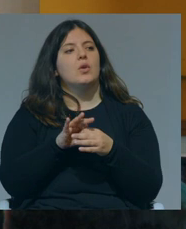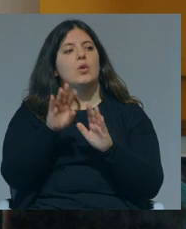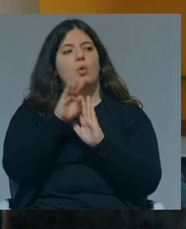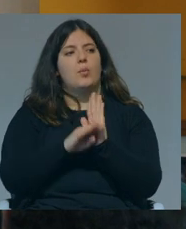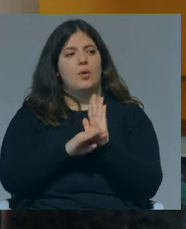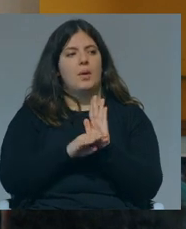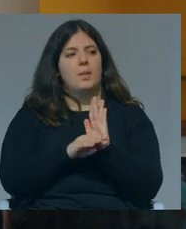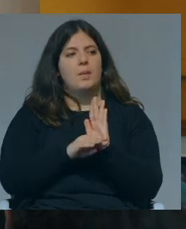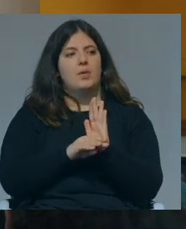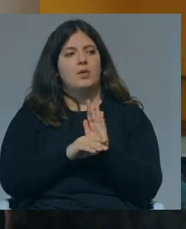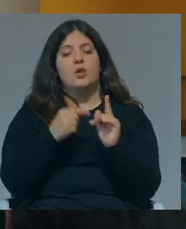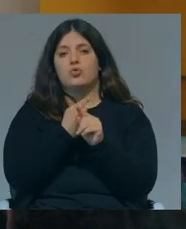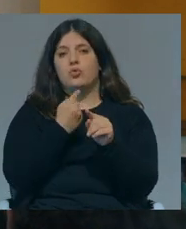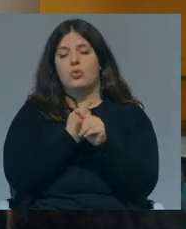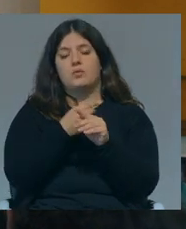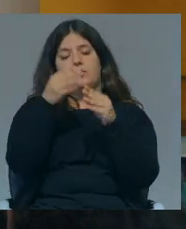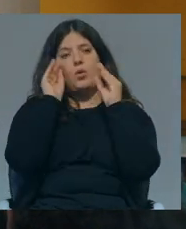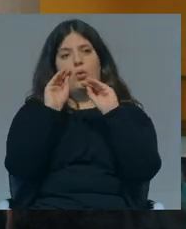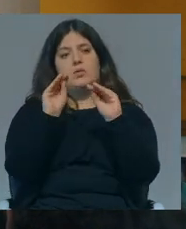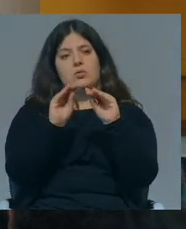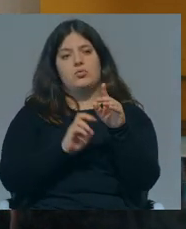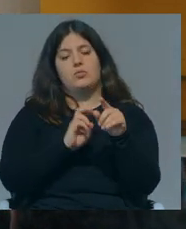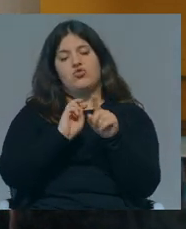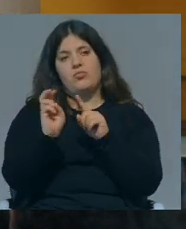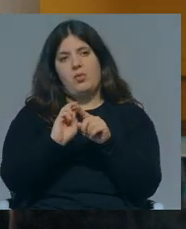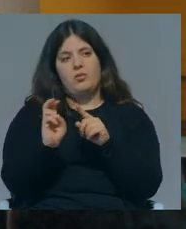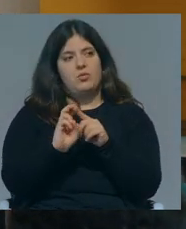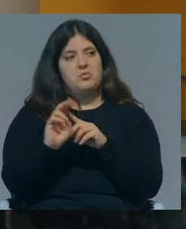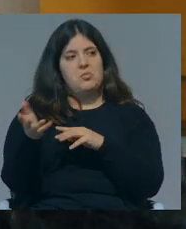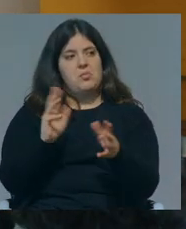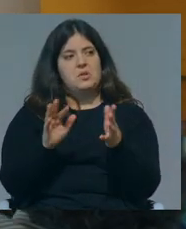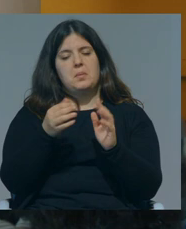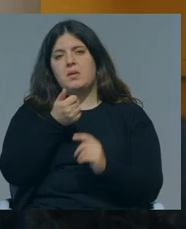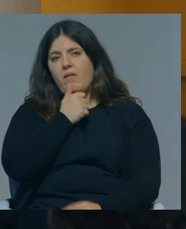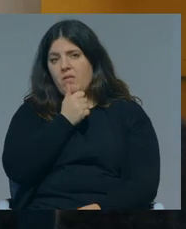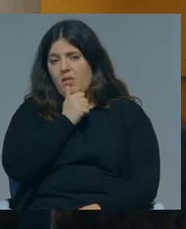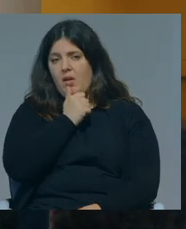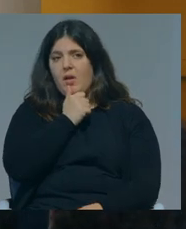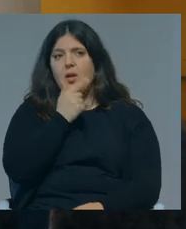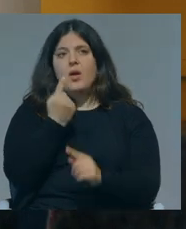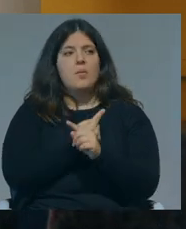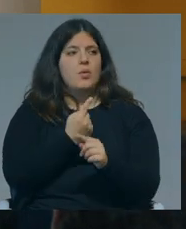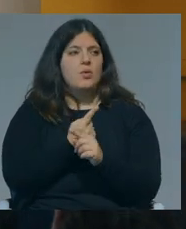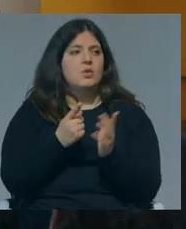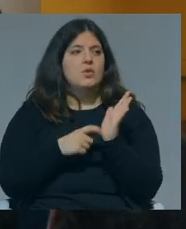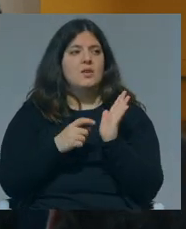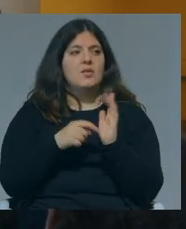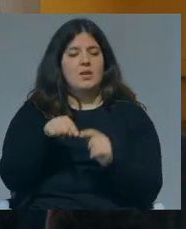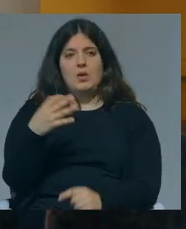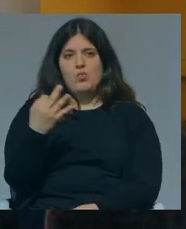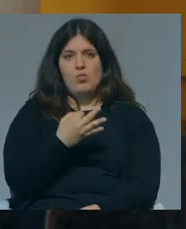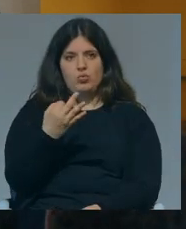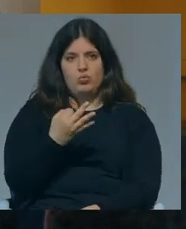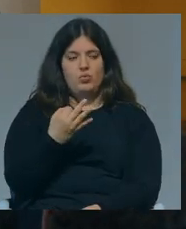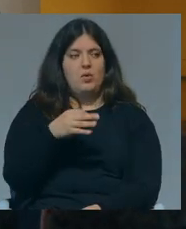o programa e os conteúdos educativos curriculares, que neste momento estão mais ou menos definidos, que é uma coisa que eu senti falta cá no Porto,